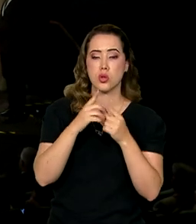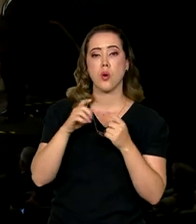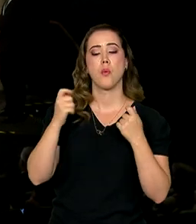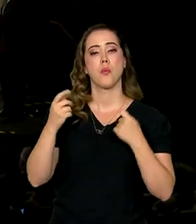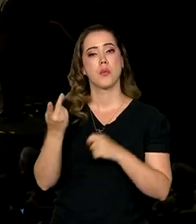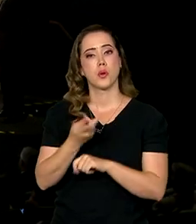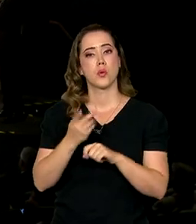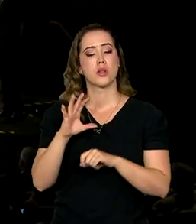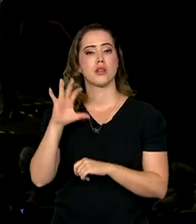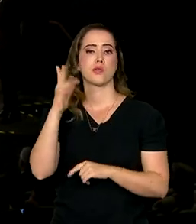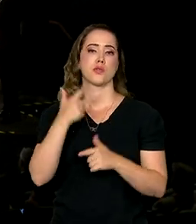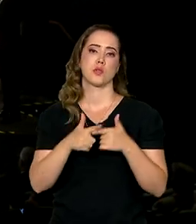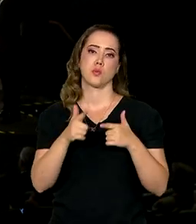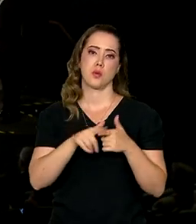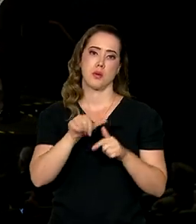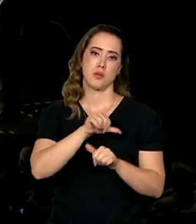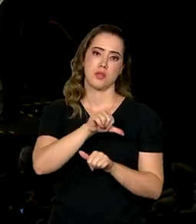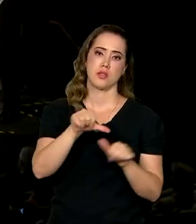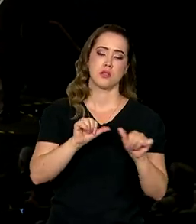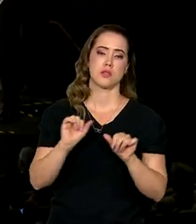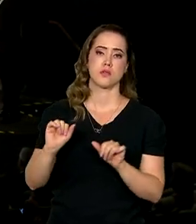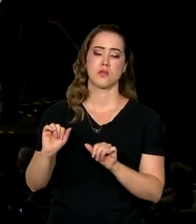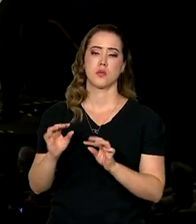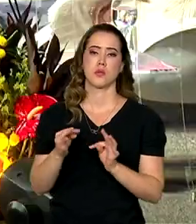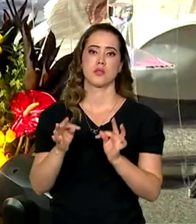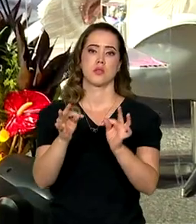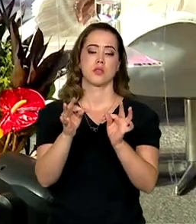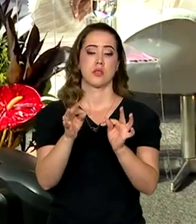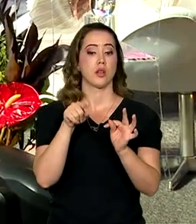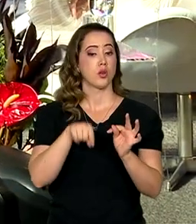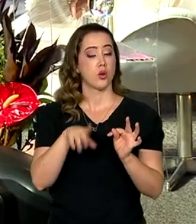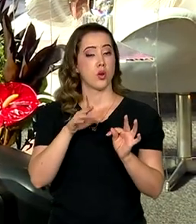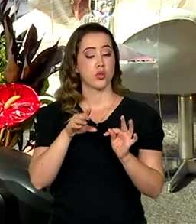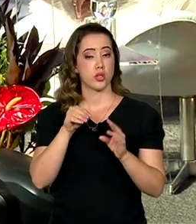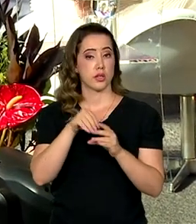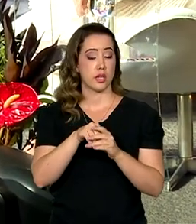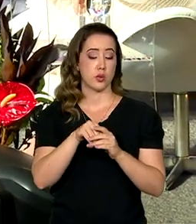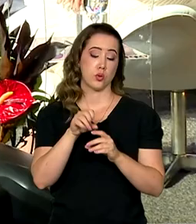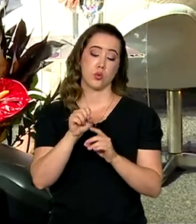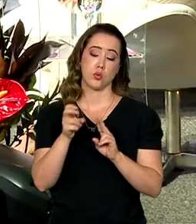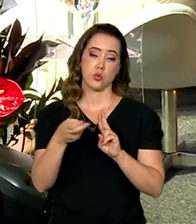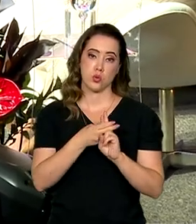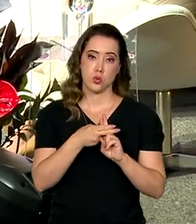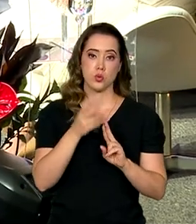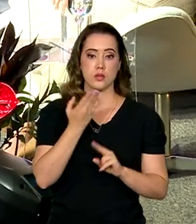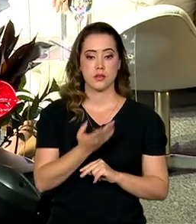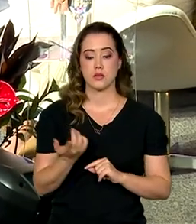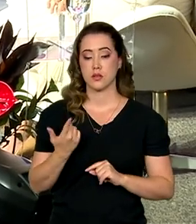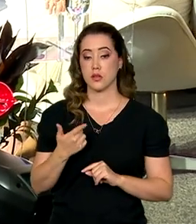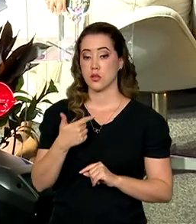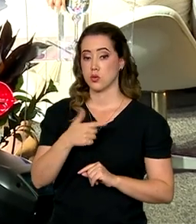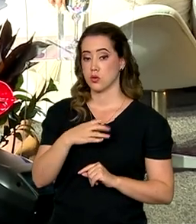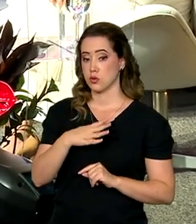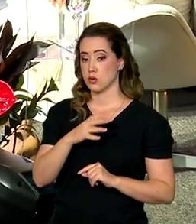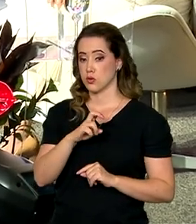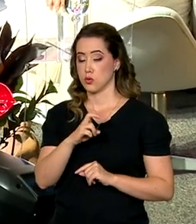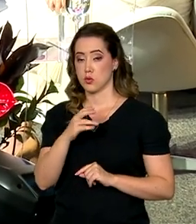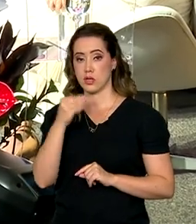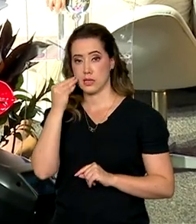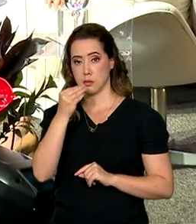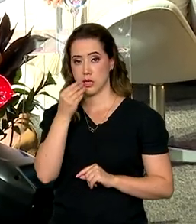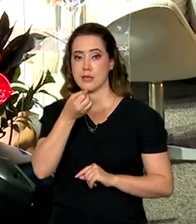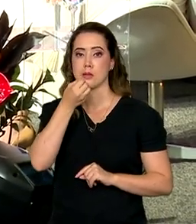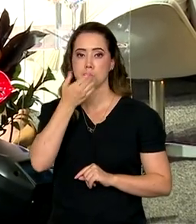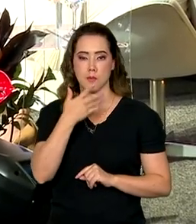viáveis para agilizar a transformação digital no SUS. Foram apresentadas 245 experiências bem